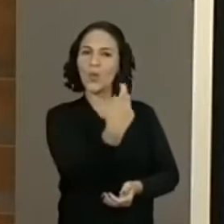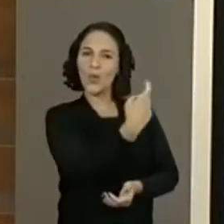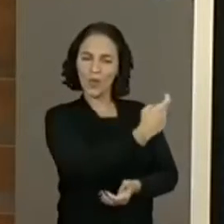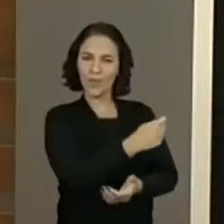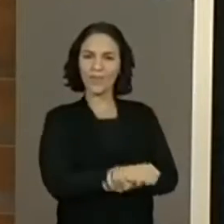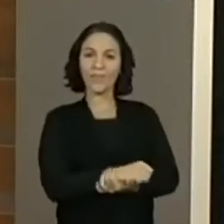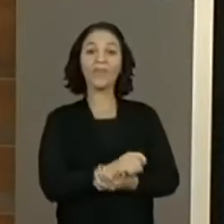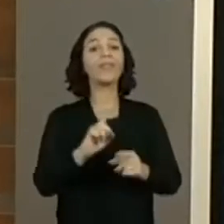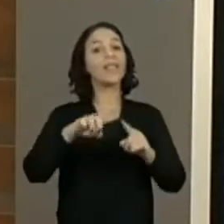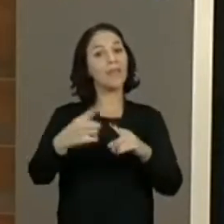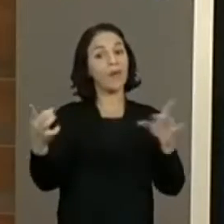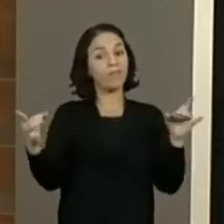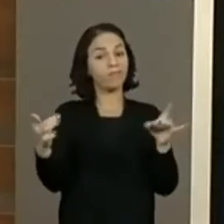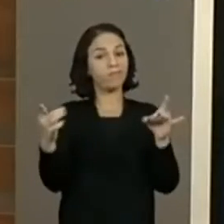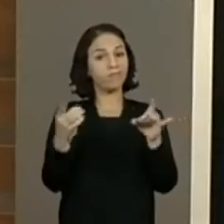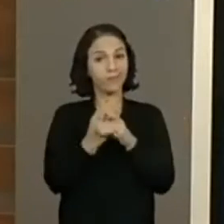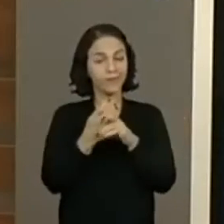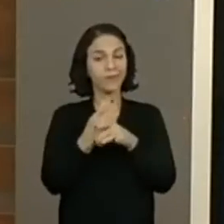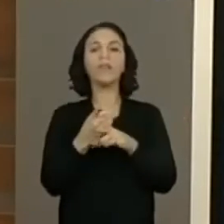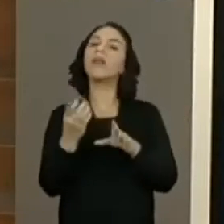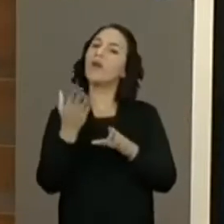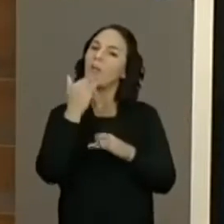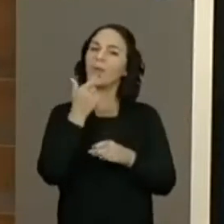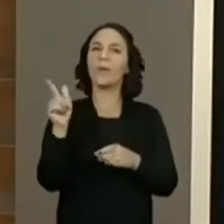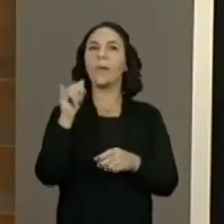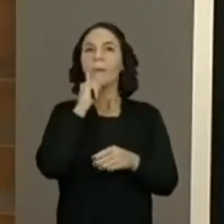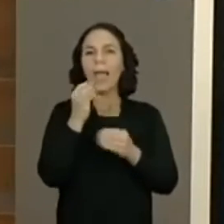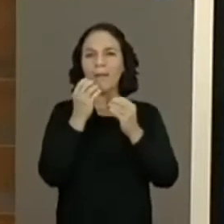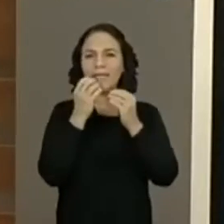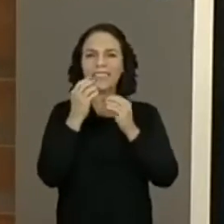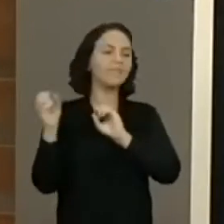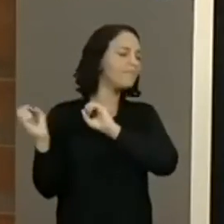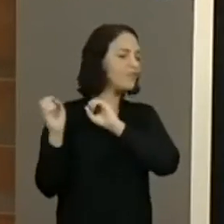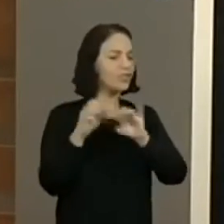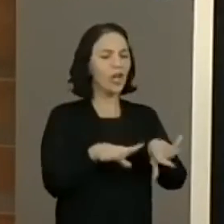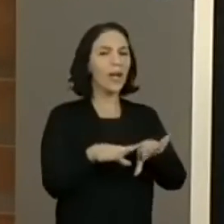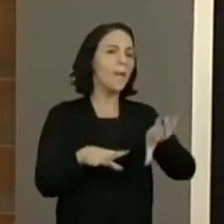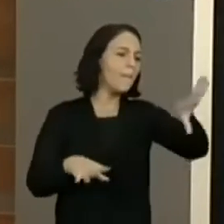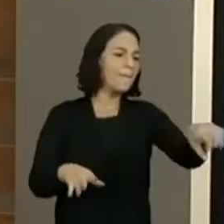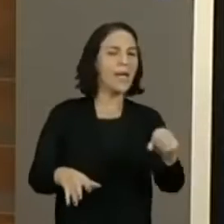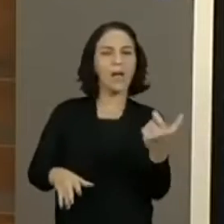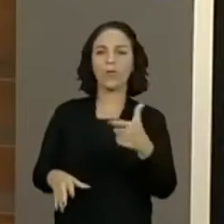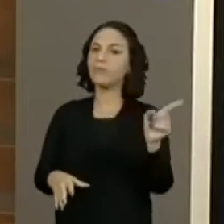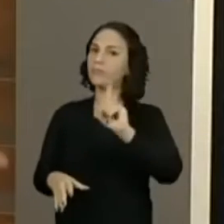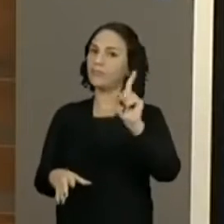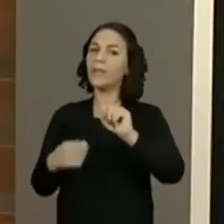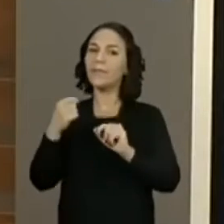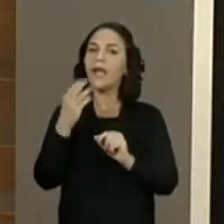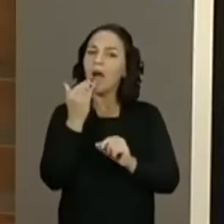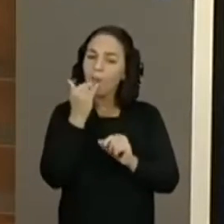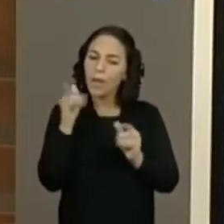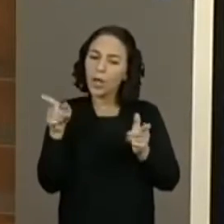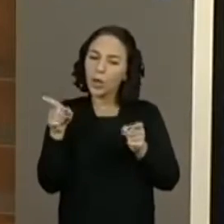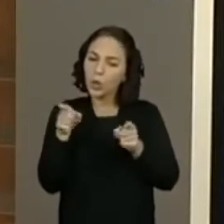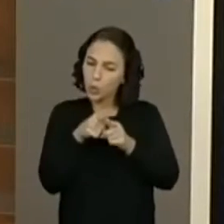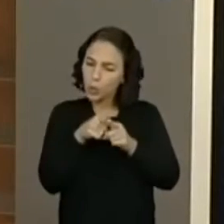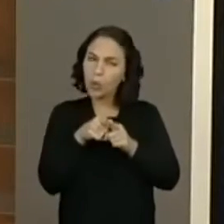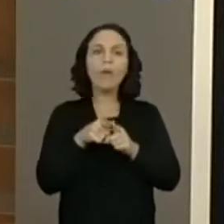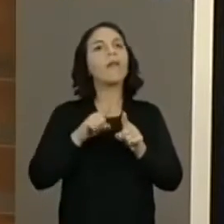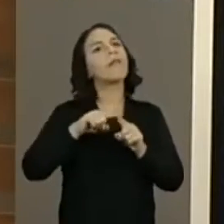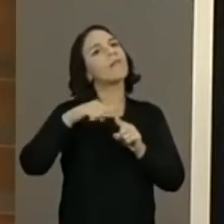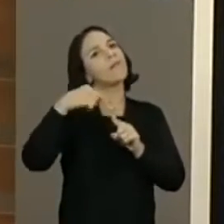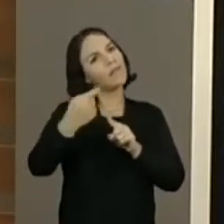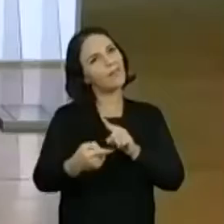aí poderia pegar outra. Nada de comer um pouquinho, comer pela metade, largar lá e pegar outra. Sem